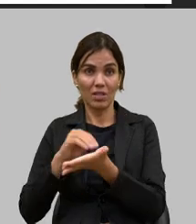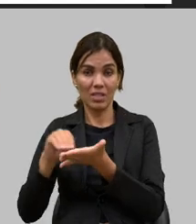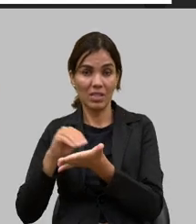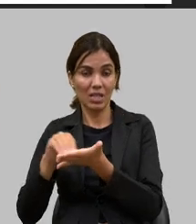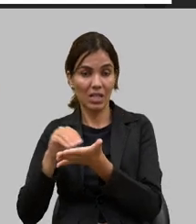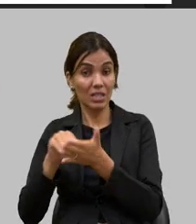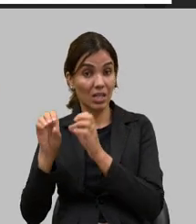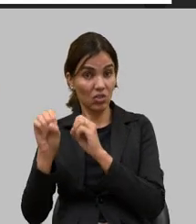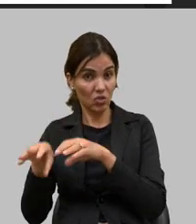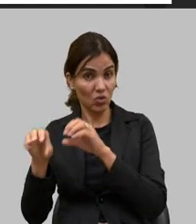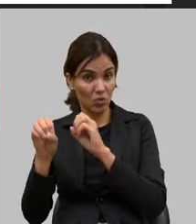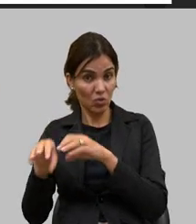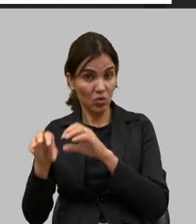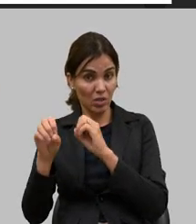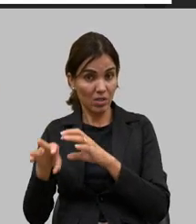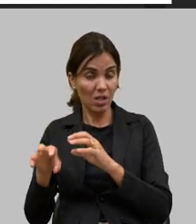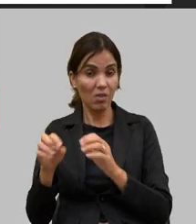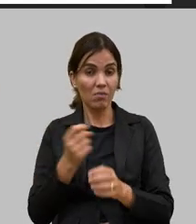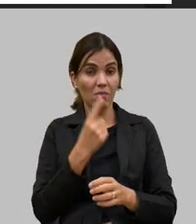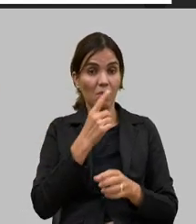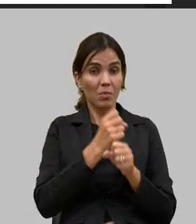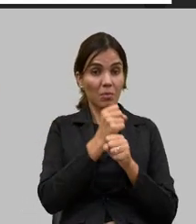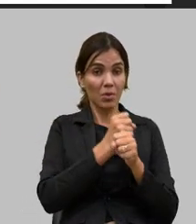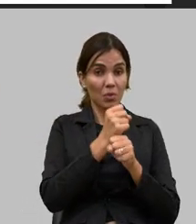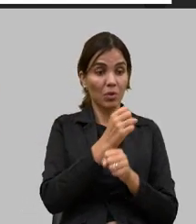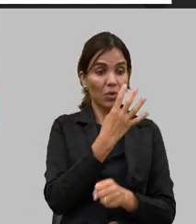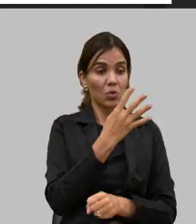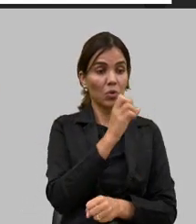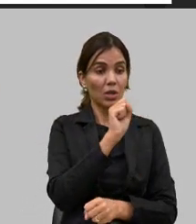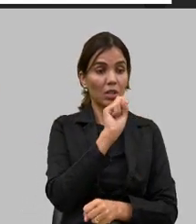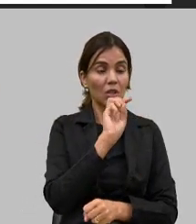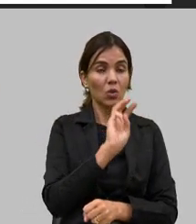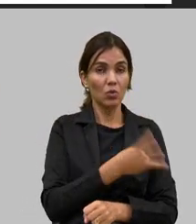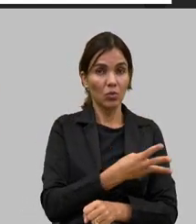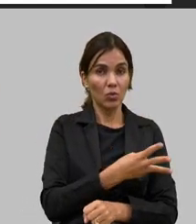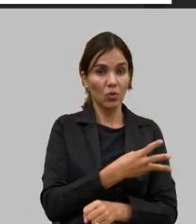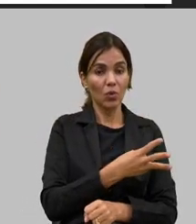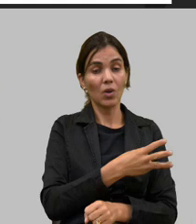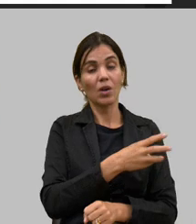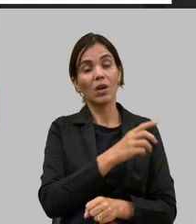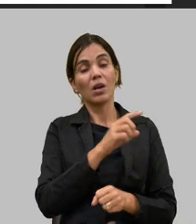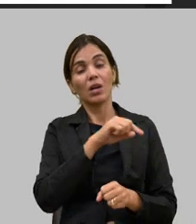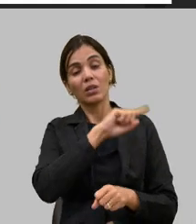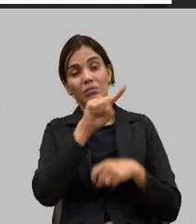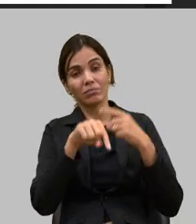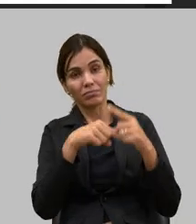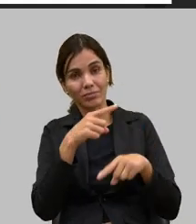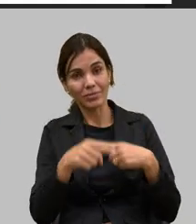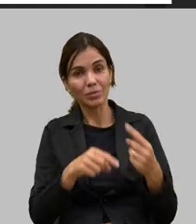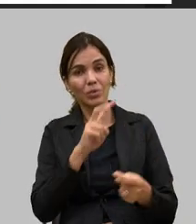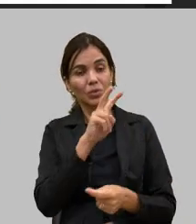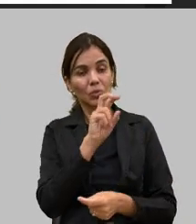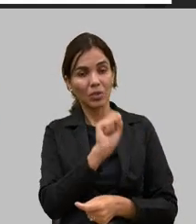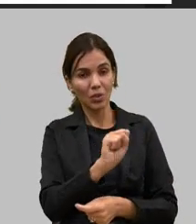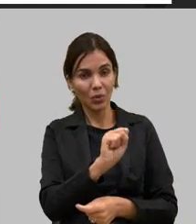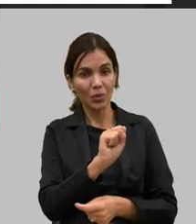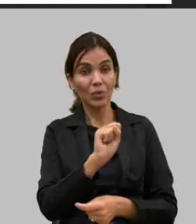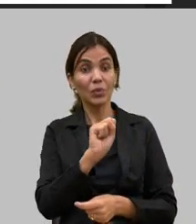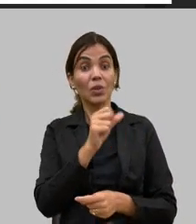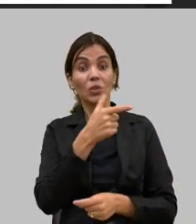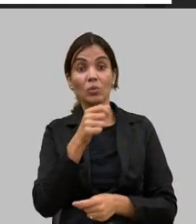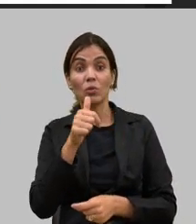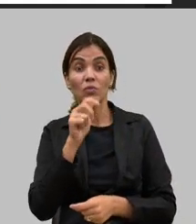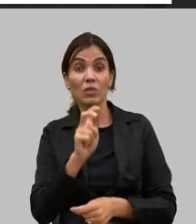Educação no primeiro ano foram 48 milhões no segundo já foi 58 ano que vem nós queremos fazer de 100 milhões